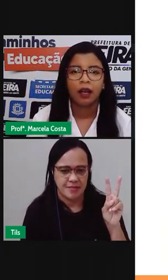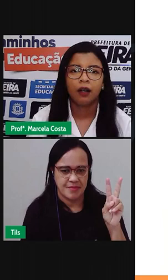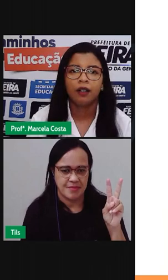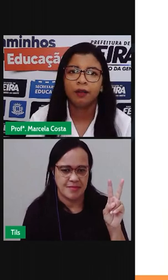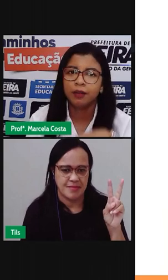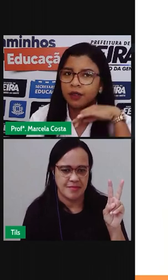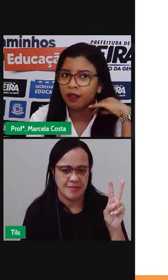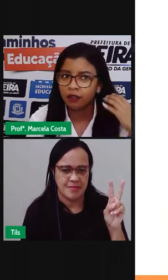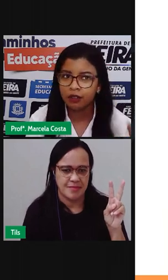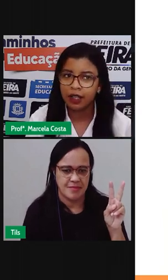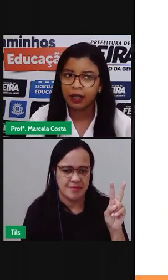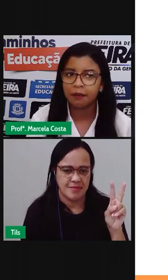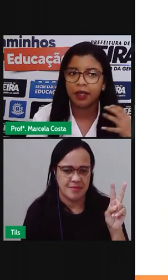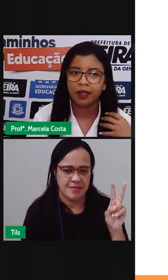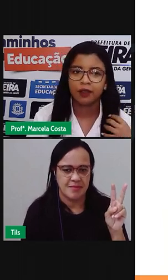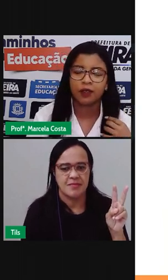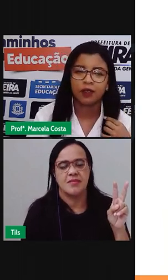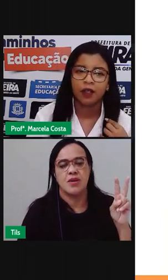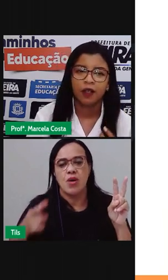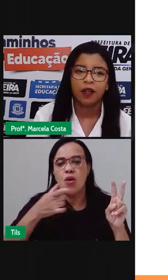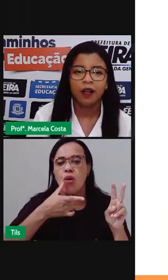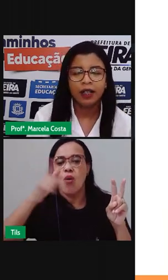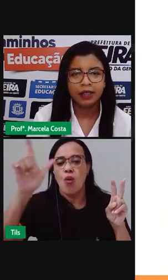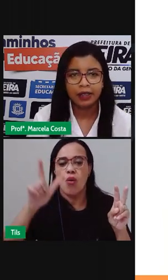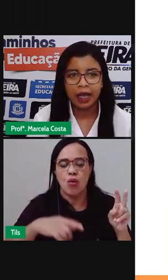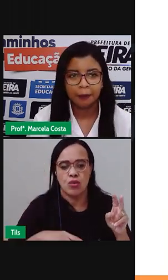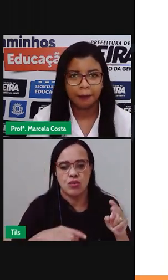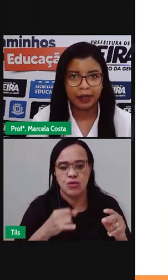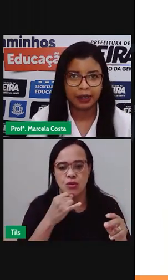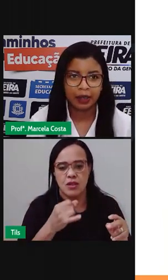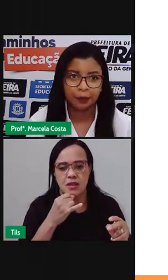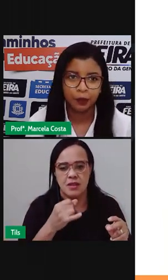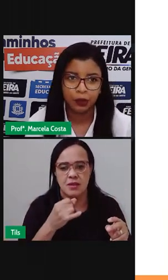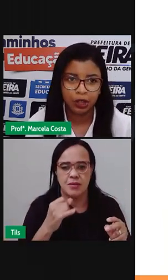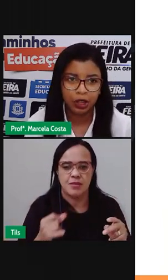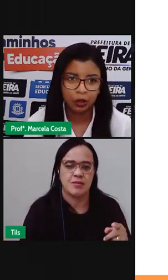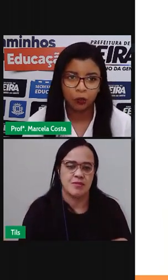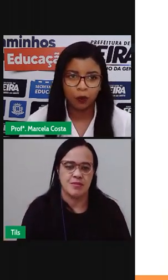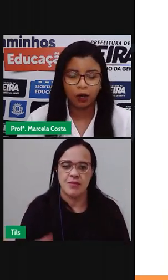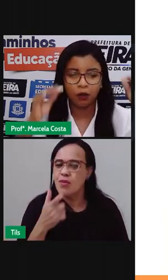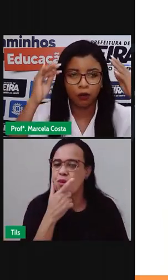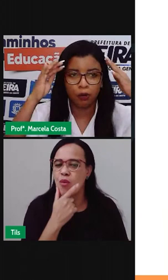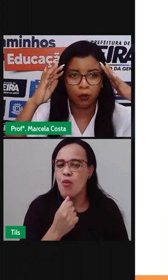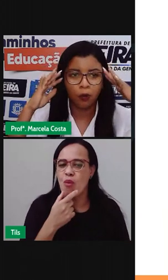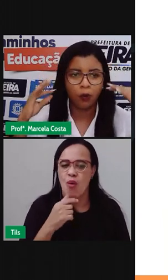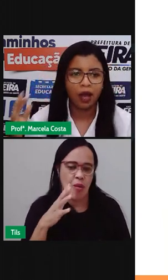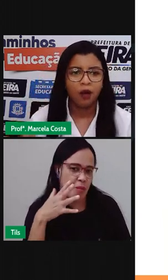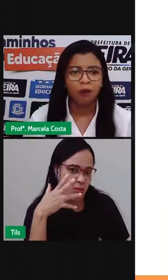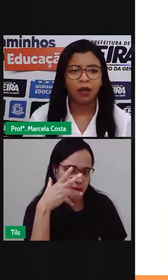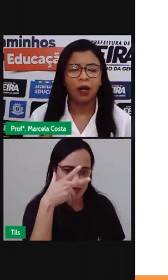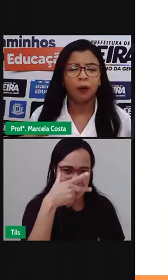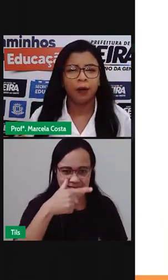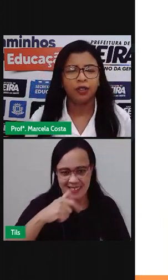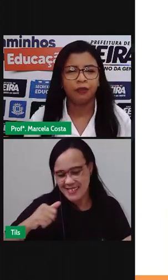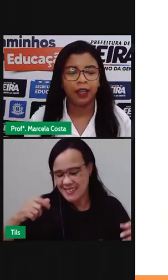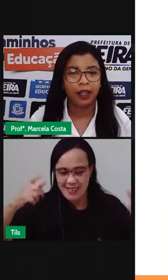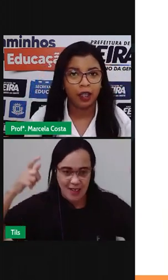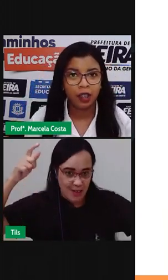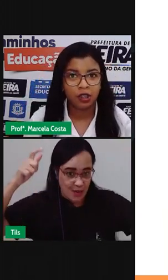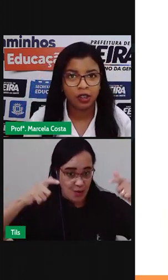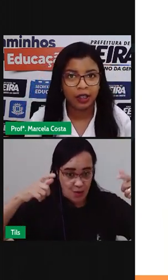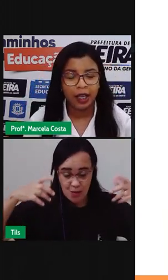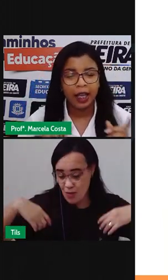Agora Vamos ver Outros elementos Olha esse rapaz Aqui bonito Com a coroa Com a roupa